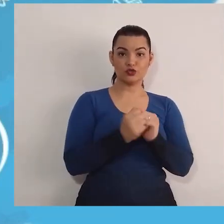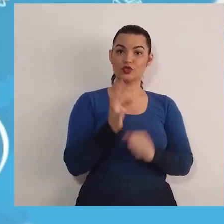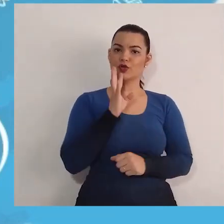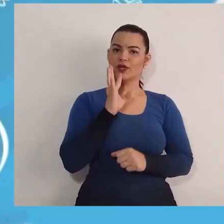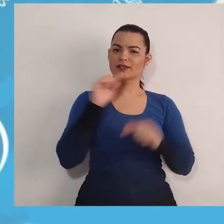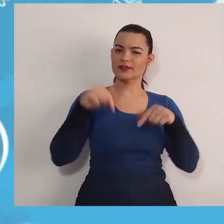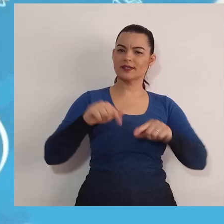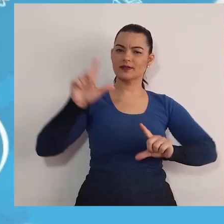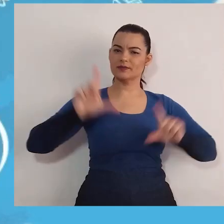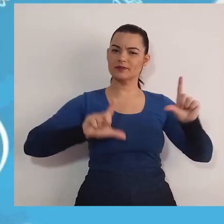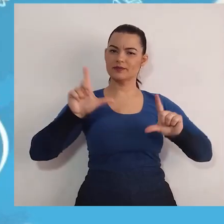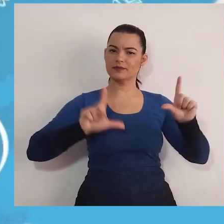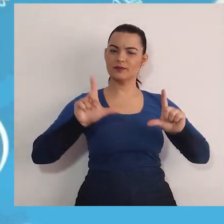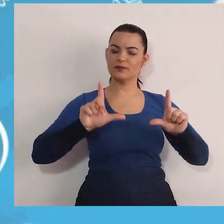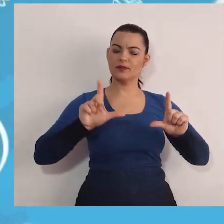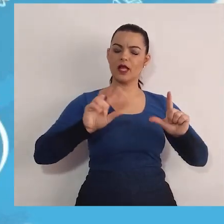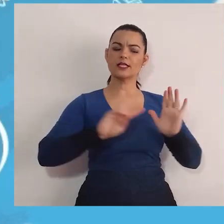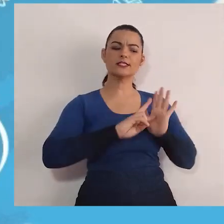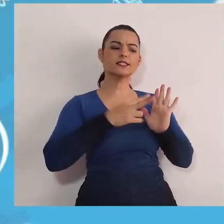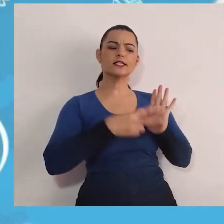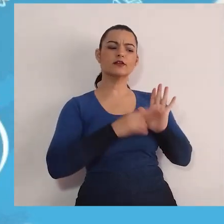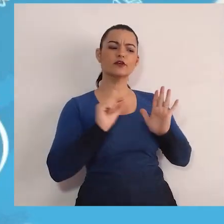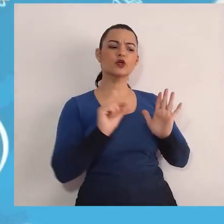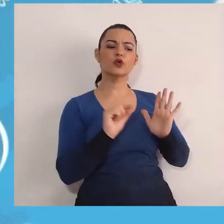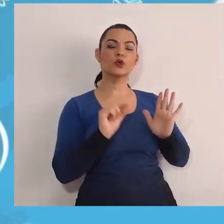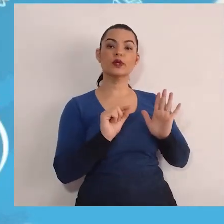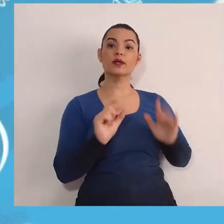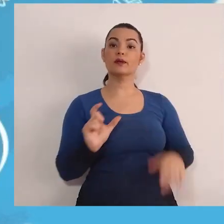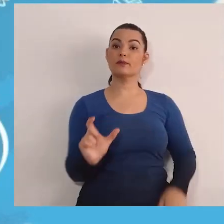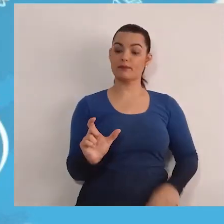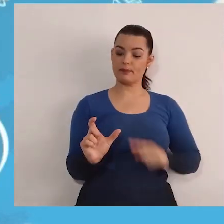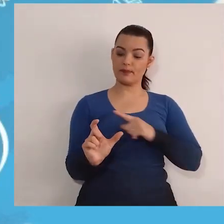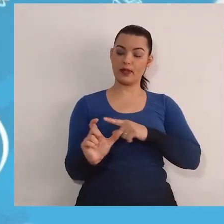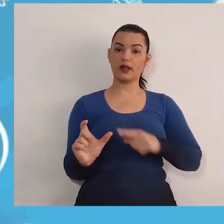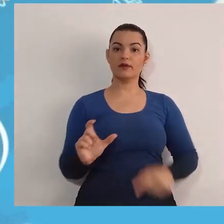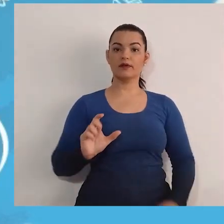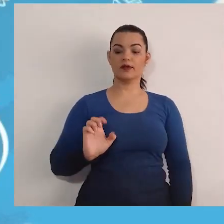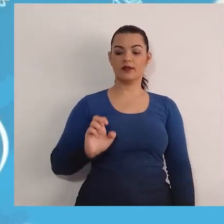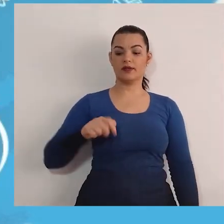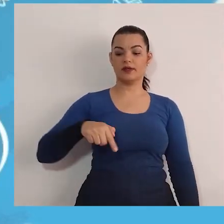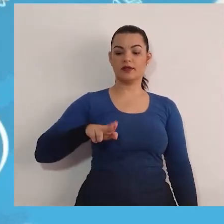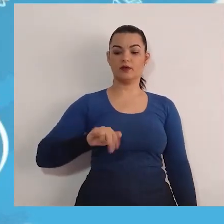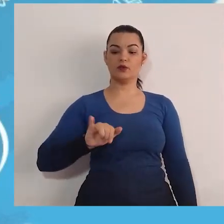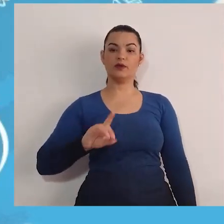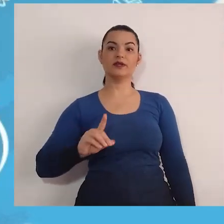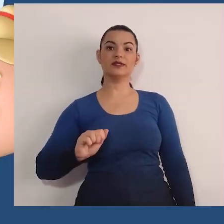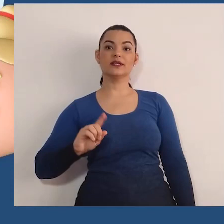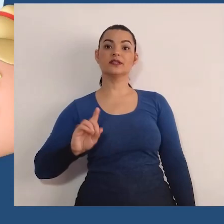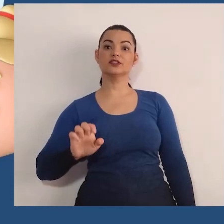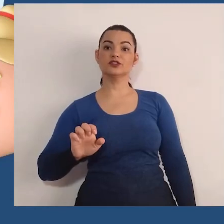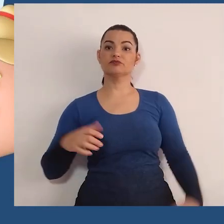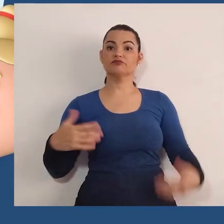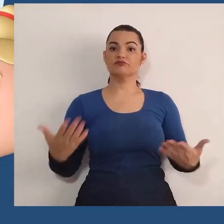vamos conhecer um pouquinho nesse programa o que significa a palavra equidade.